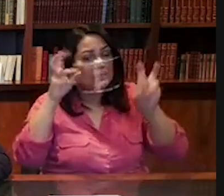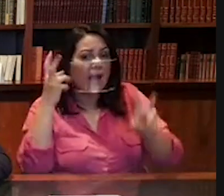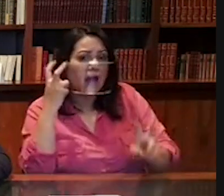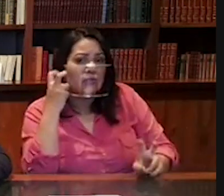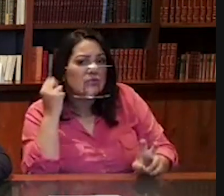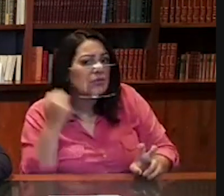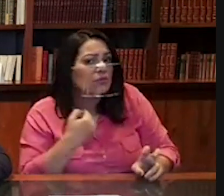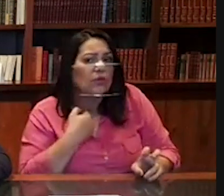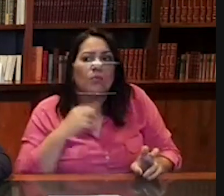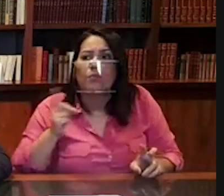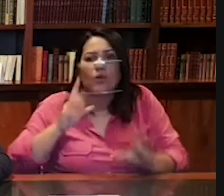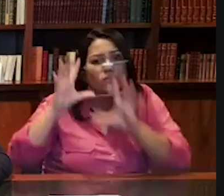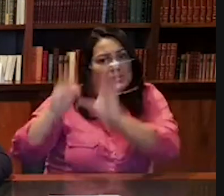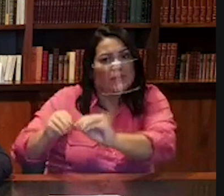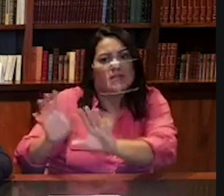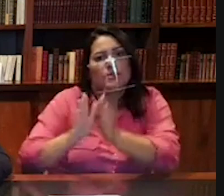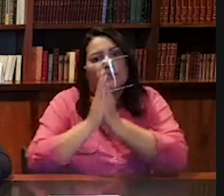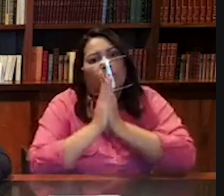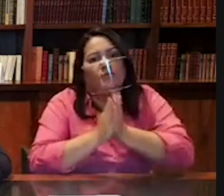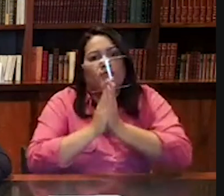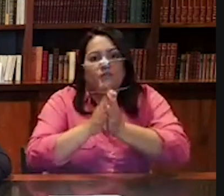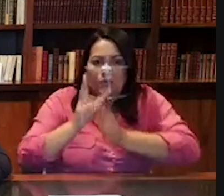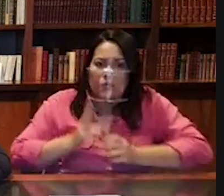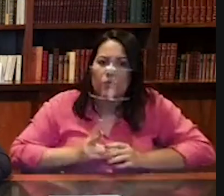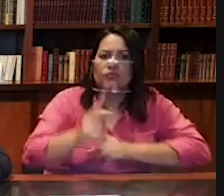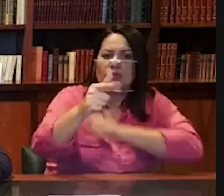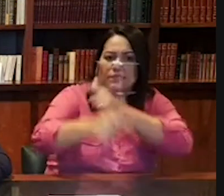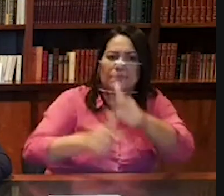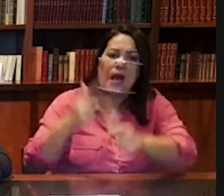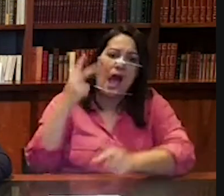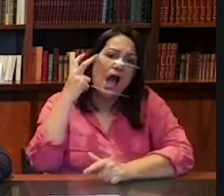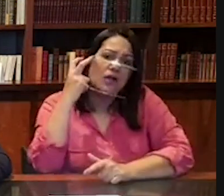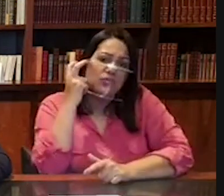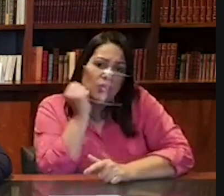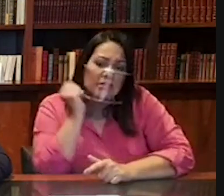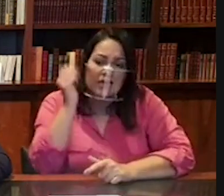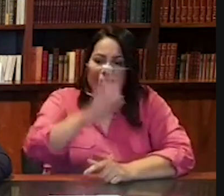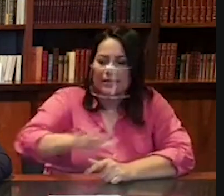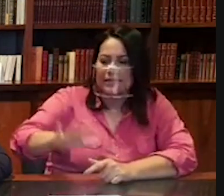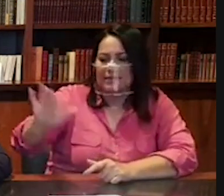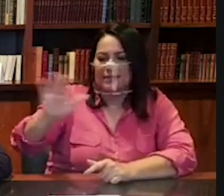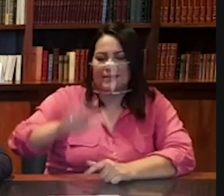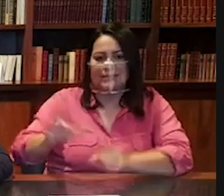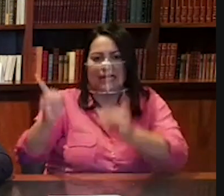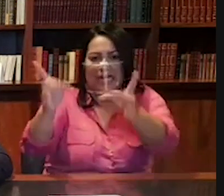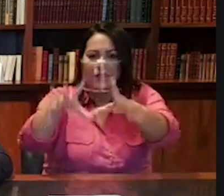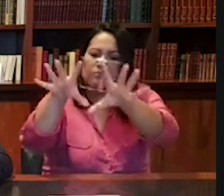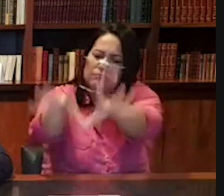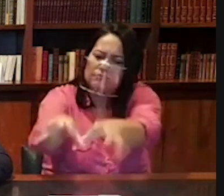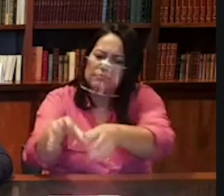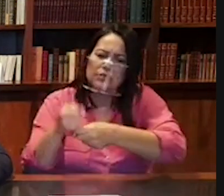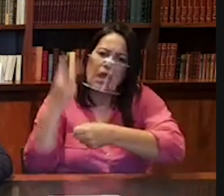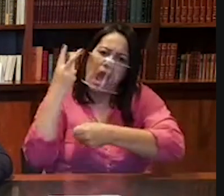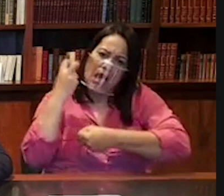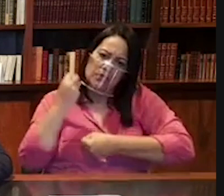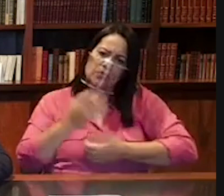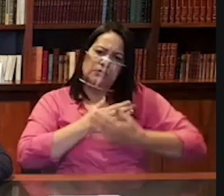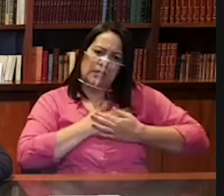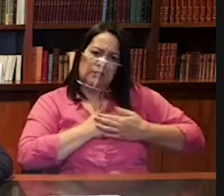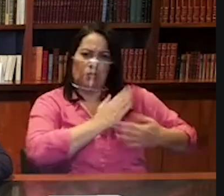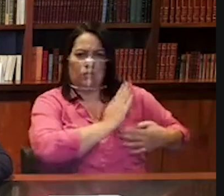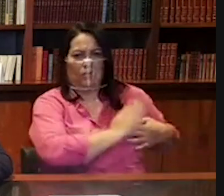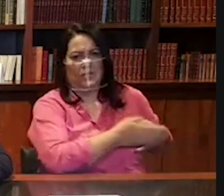pode ser afetada. Vamos continuar adotando no Brasil, vamos continuar colocando a adoção no nosso coração.